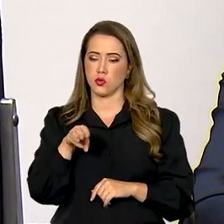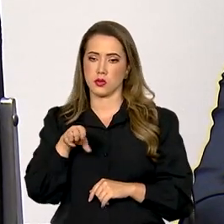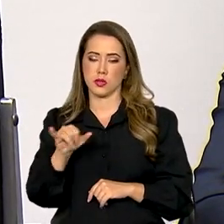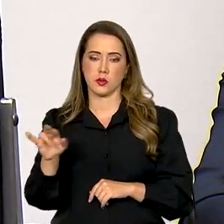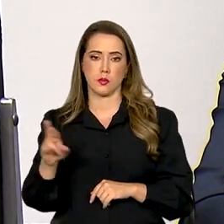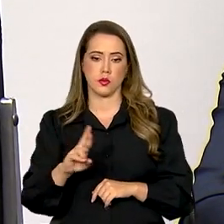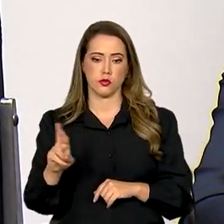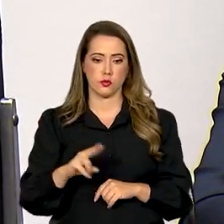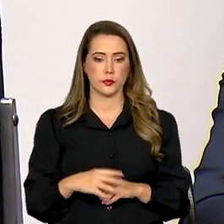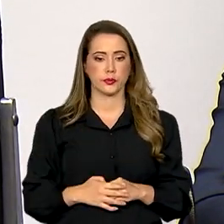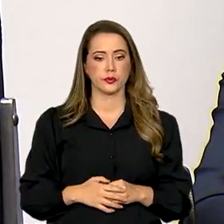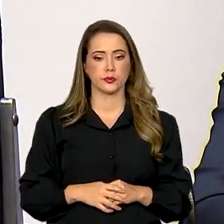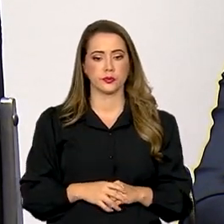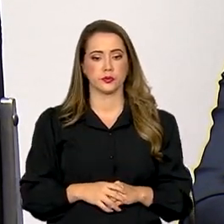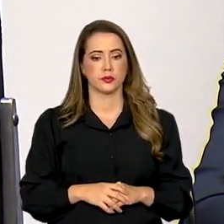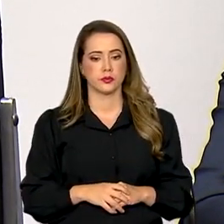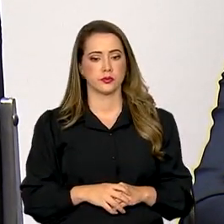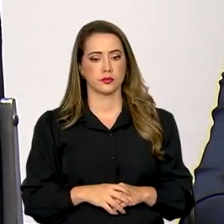de reais.